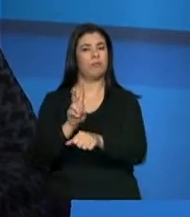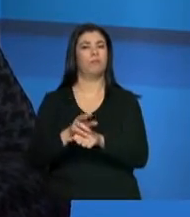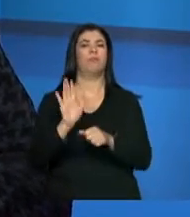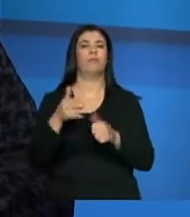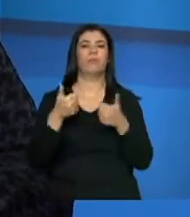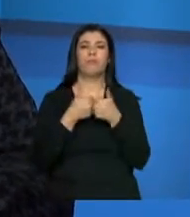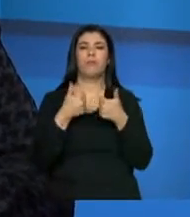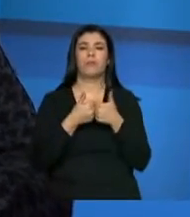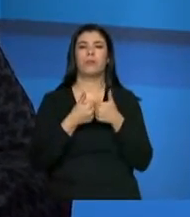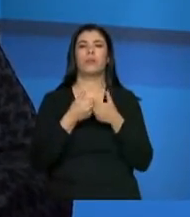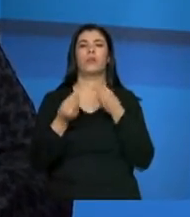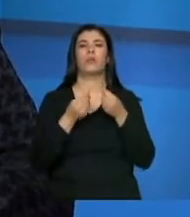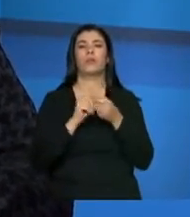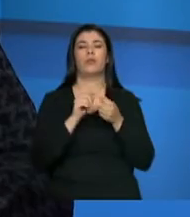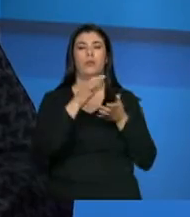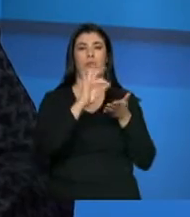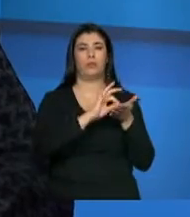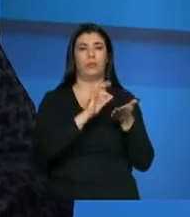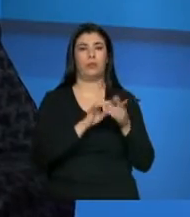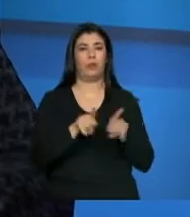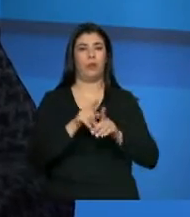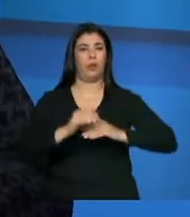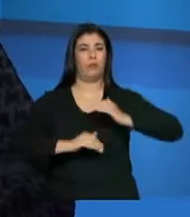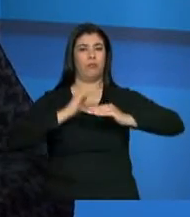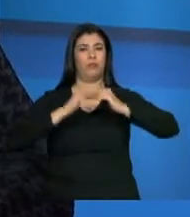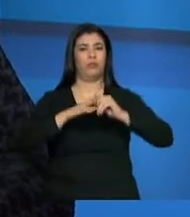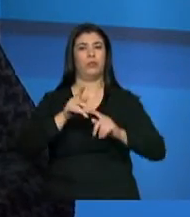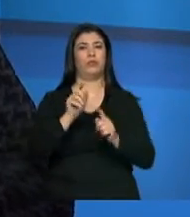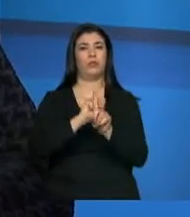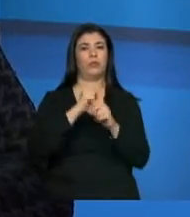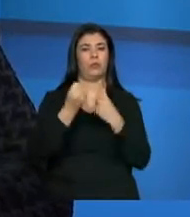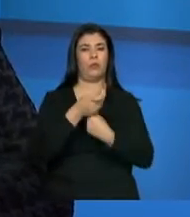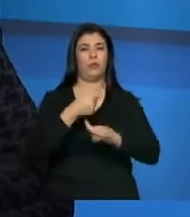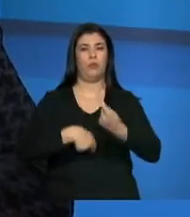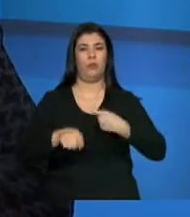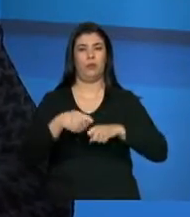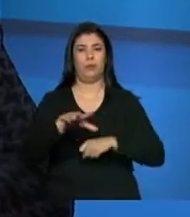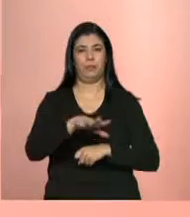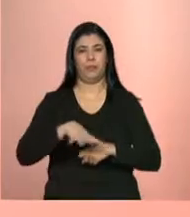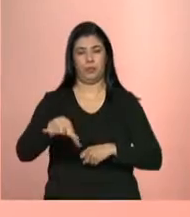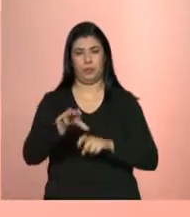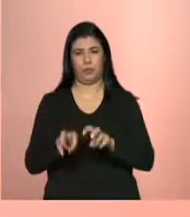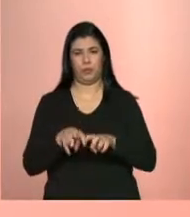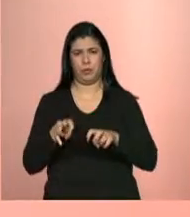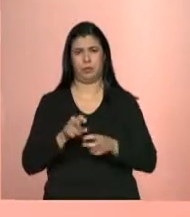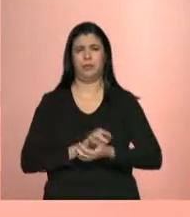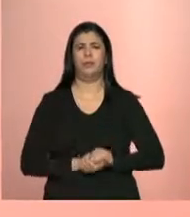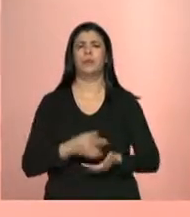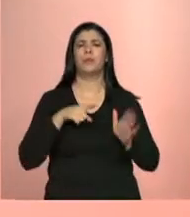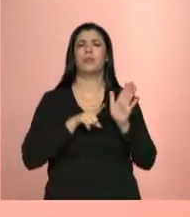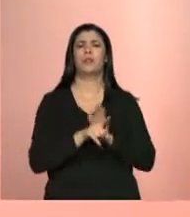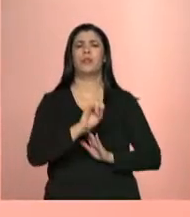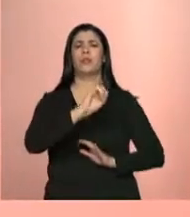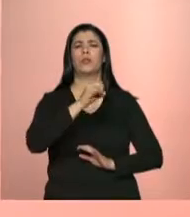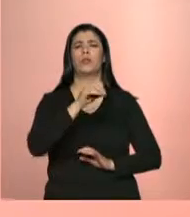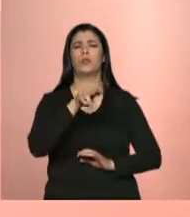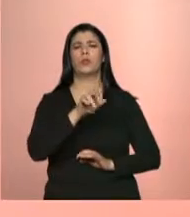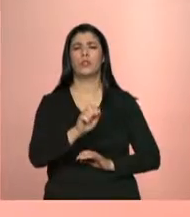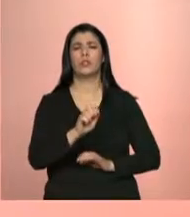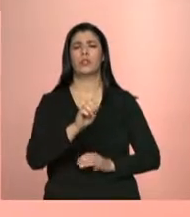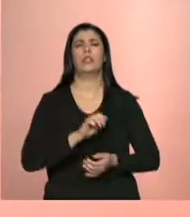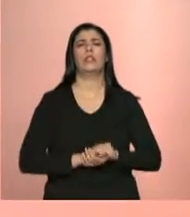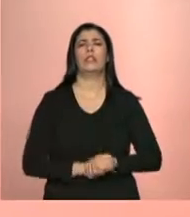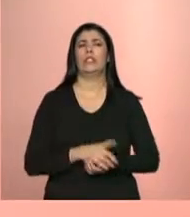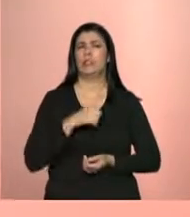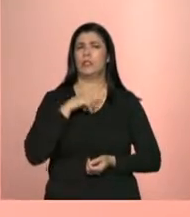do cadastro e da evolução socioeconômica das famílias no meio rural. Joana, uma dúvida que é frequente é a